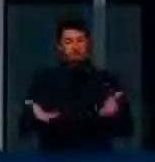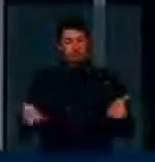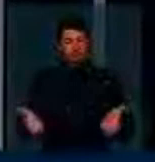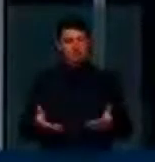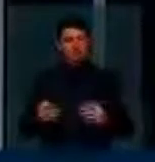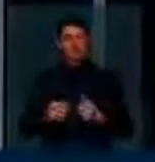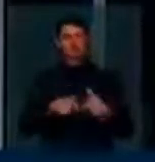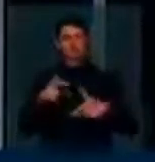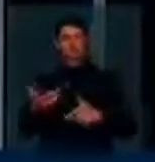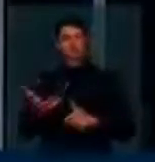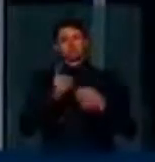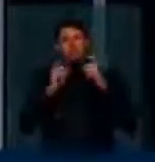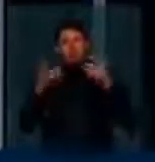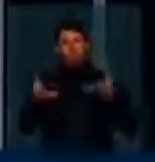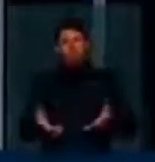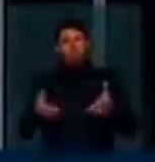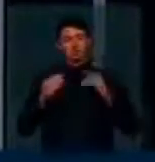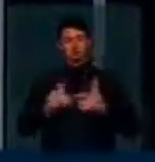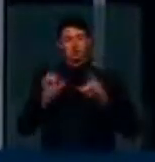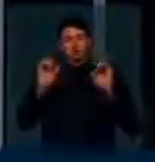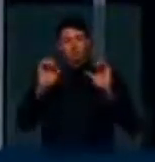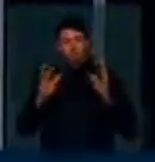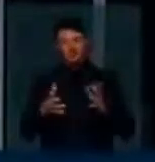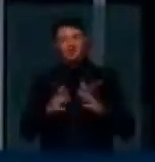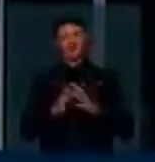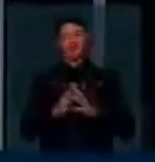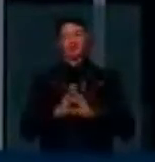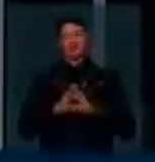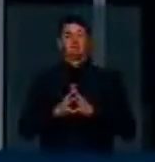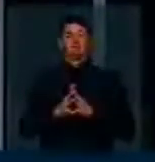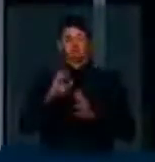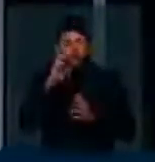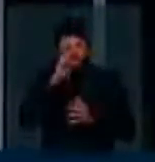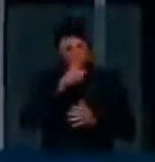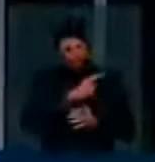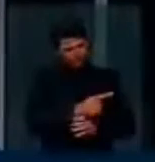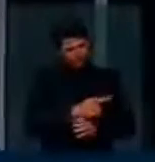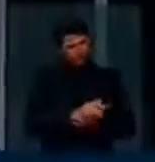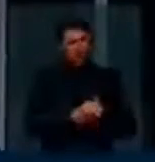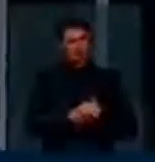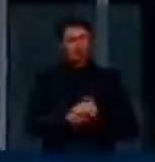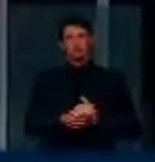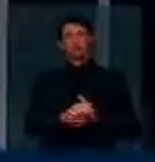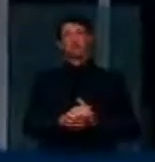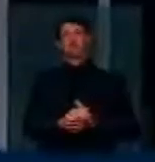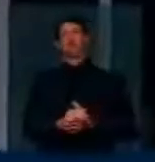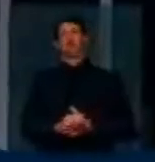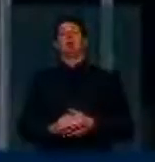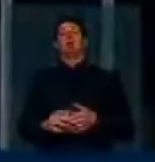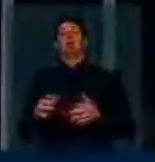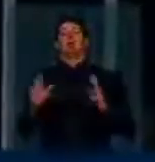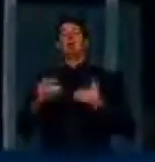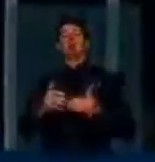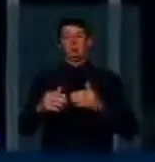que tão bem dirigiu a comissão especial presidida por V. Exª, a comissão especial do marco civil da internet.